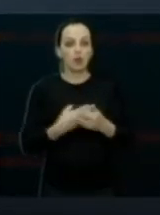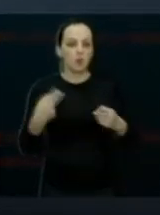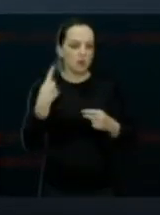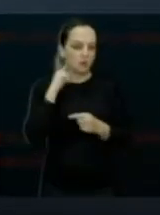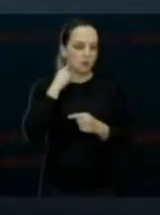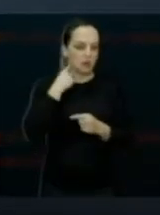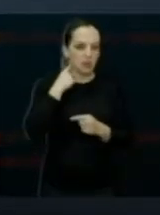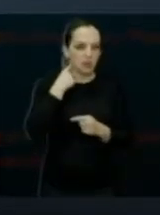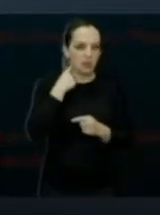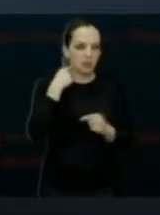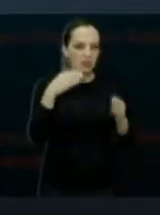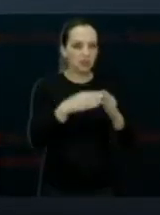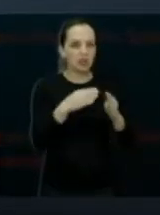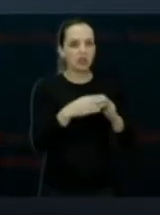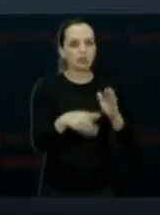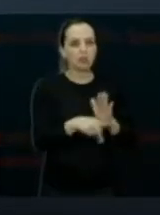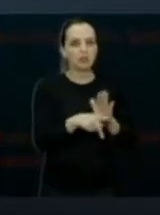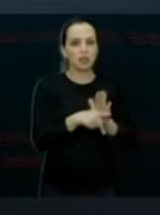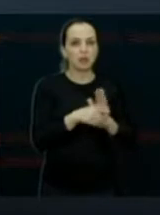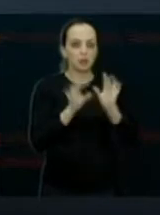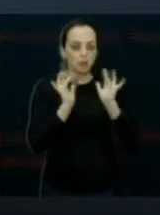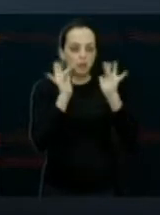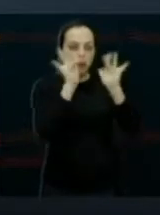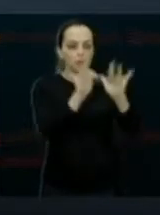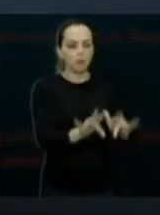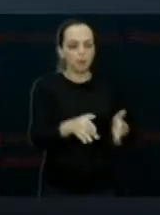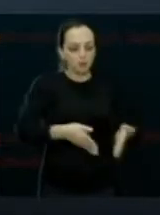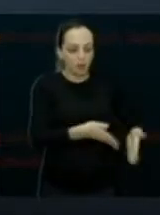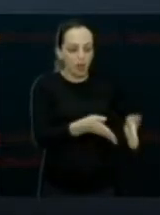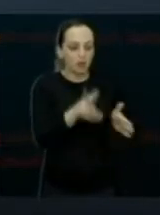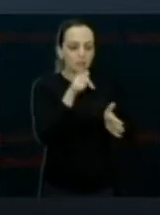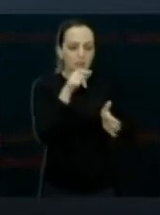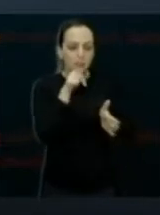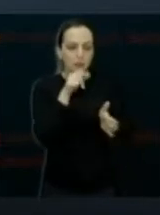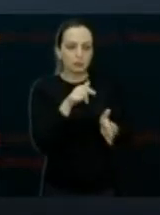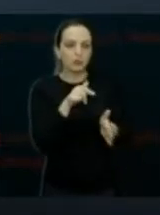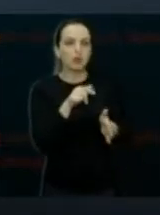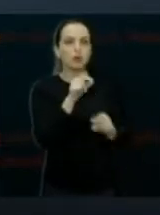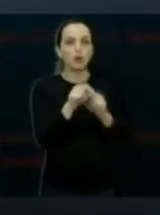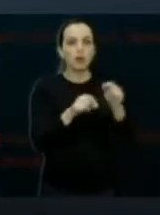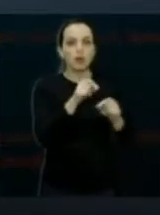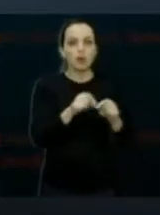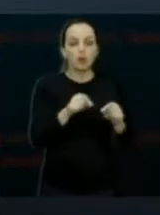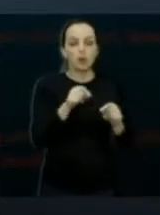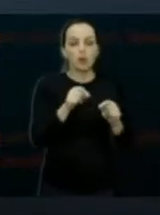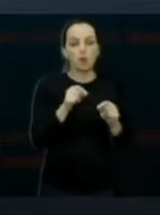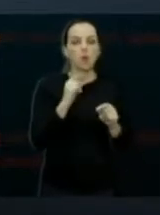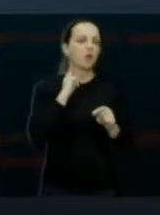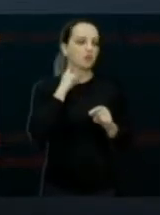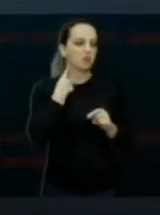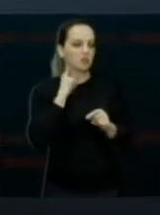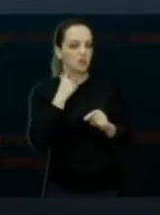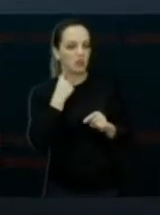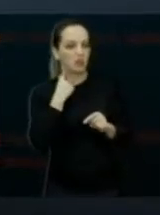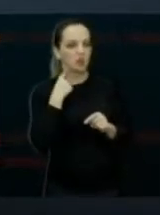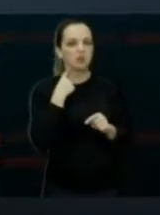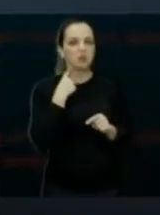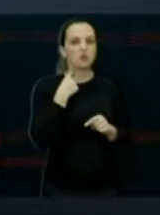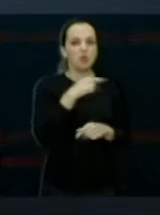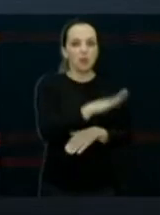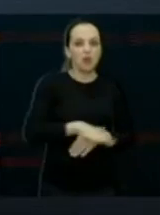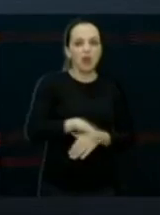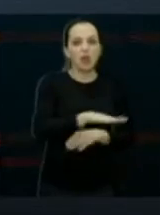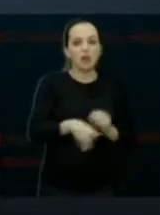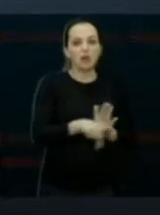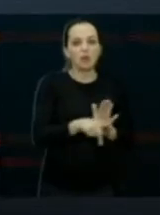lançados direto ou indiretamente nos corpos d'água. E agropastoril é a poluição decorrente de atividades ligadas à